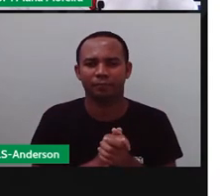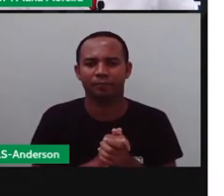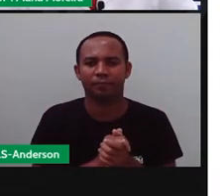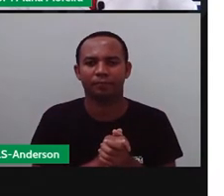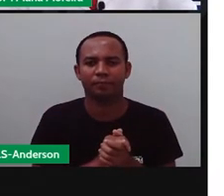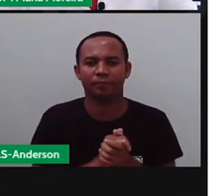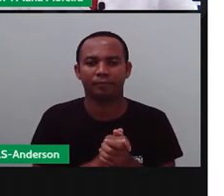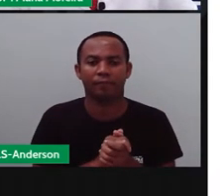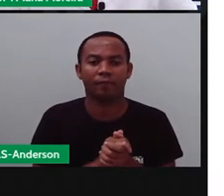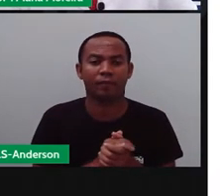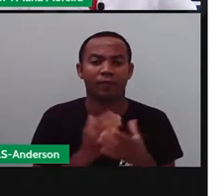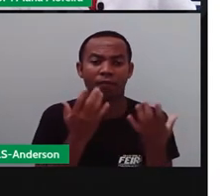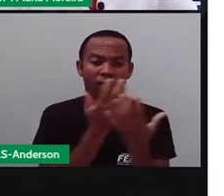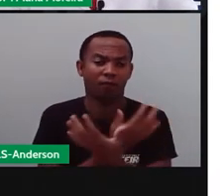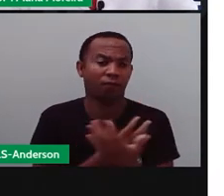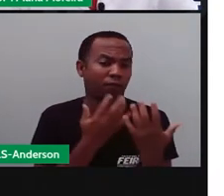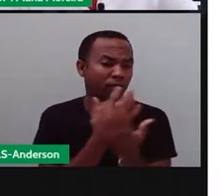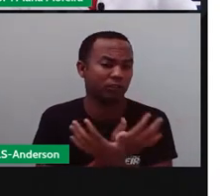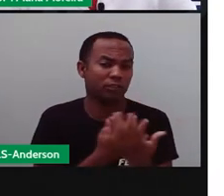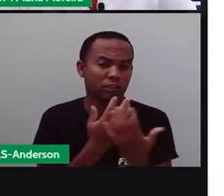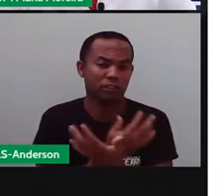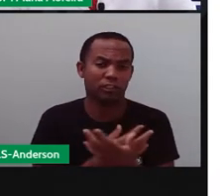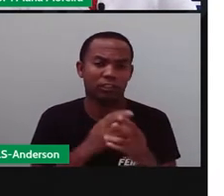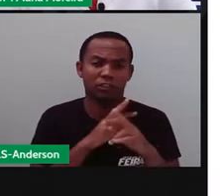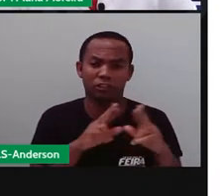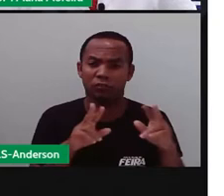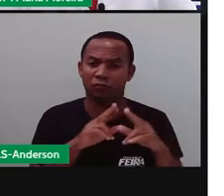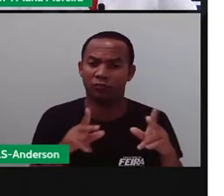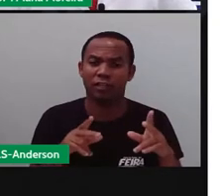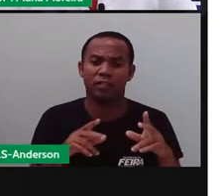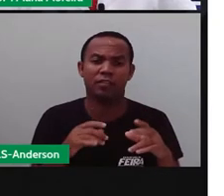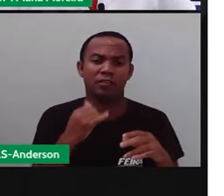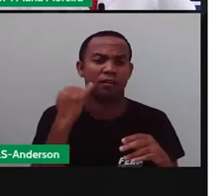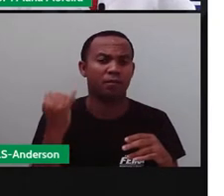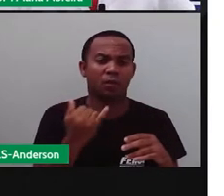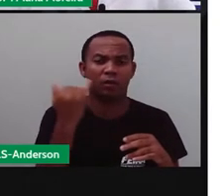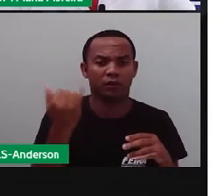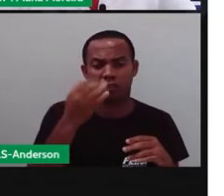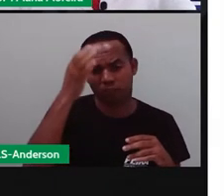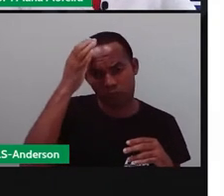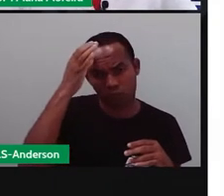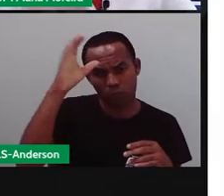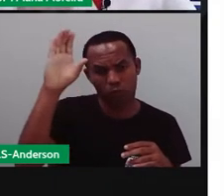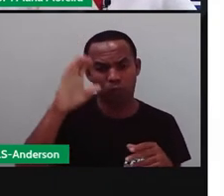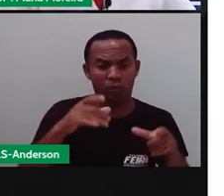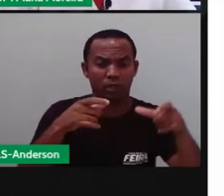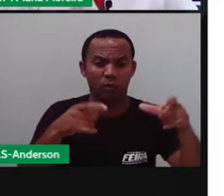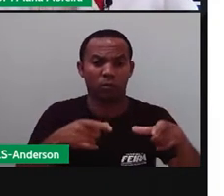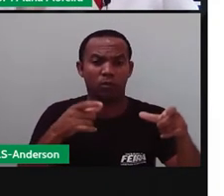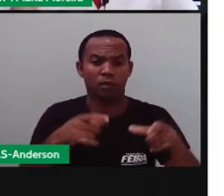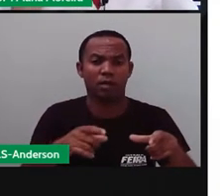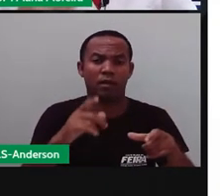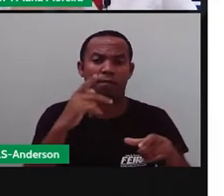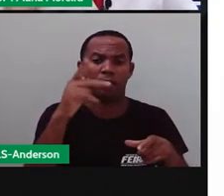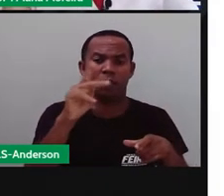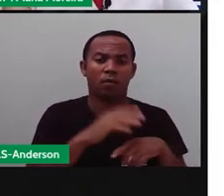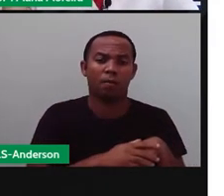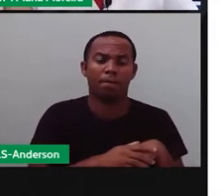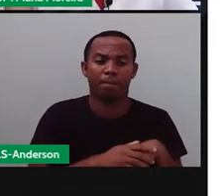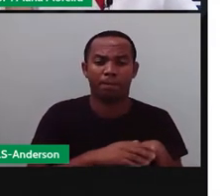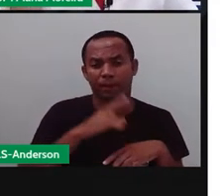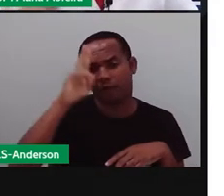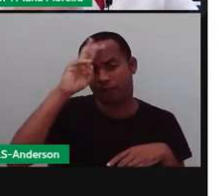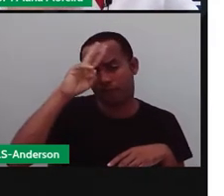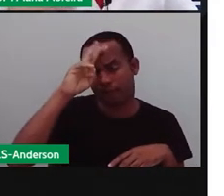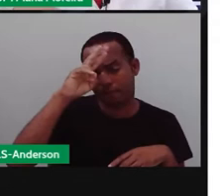Bom, as cantigas de roda são de extrema importância para a cultura de um local. Lembra que a Pró falou, olha, ela acaba meio que